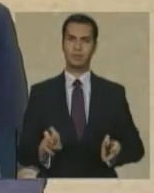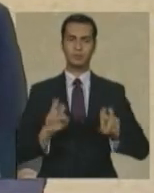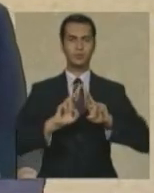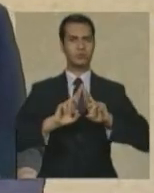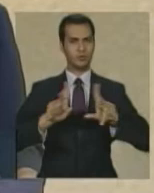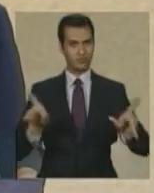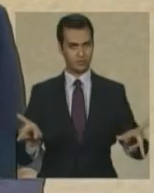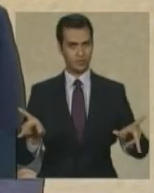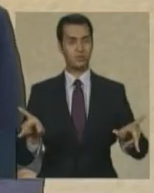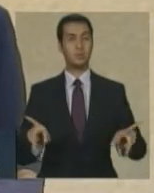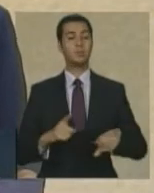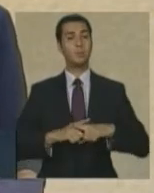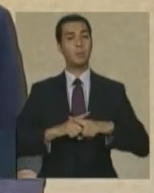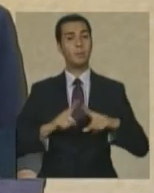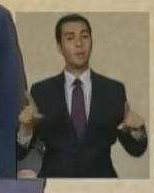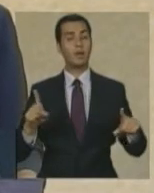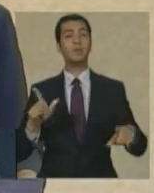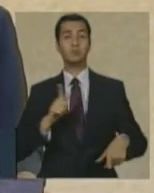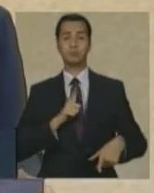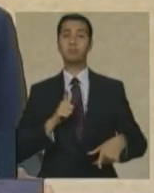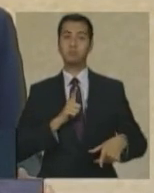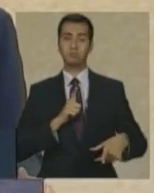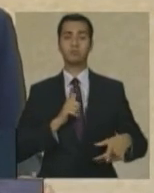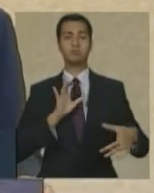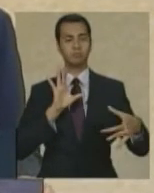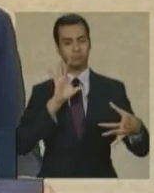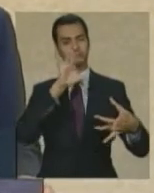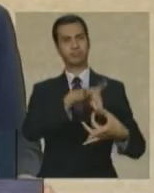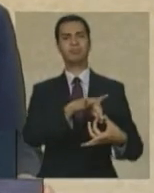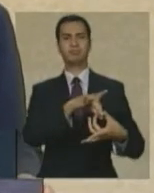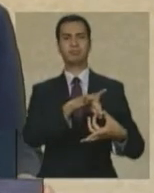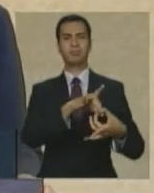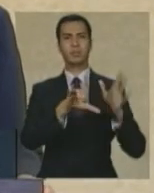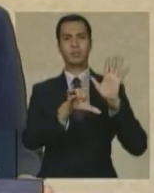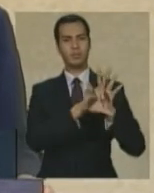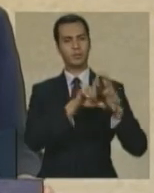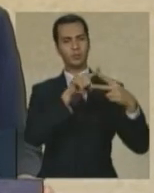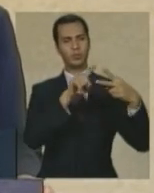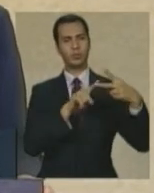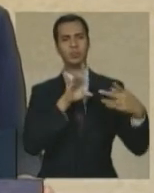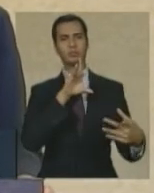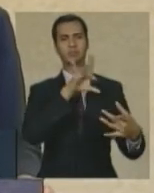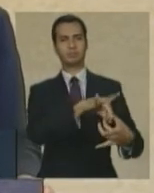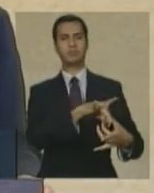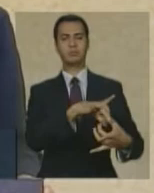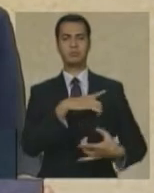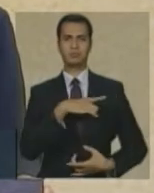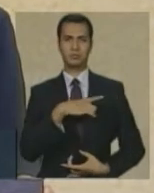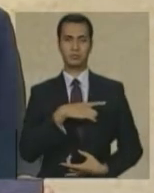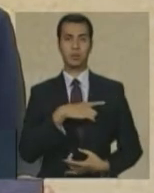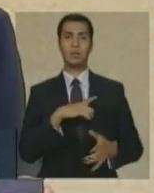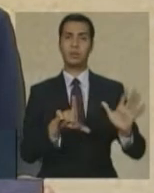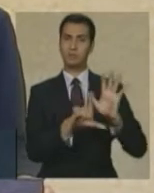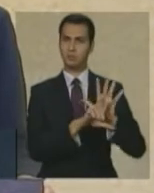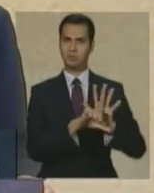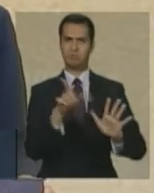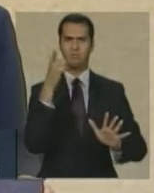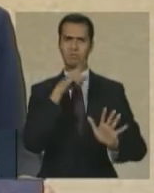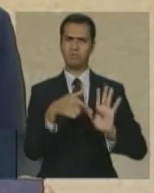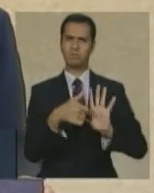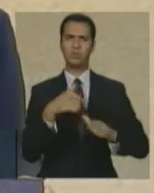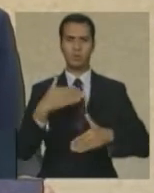estão diretamente ligadas uma a outra são leis que representam um grande avanço